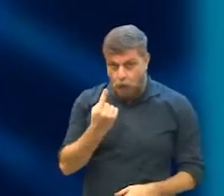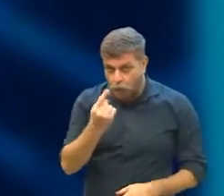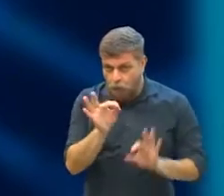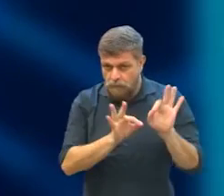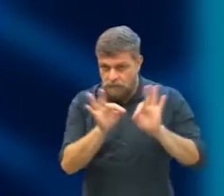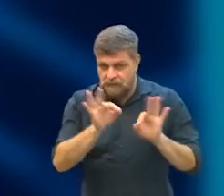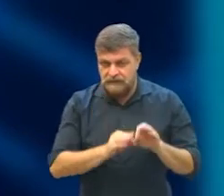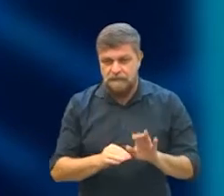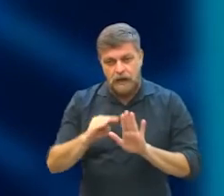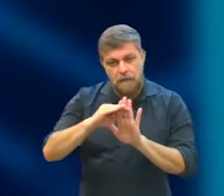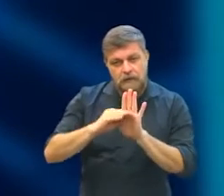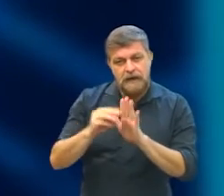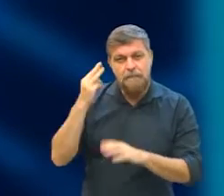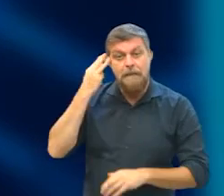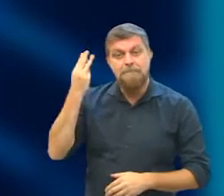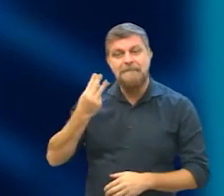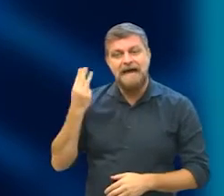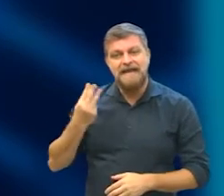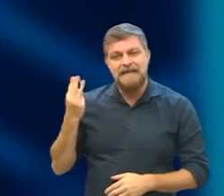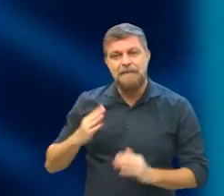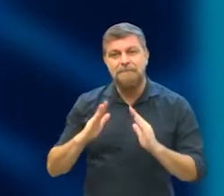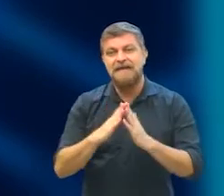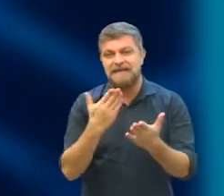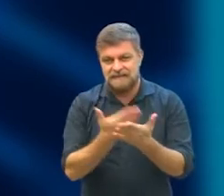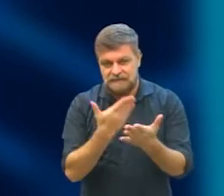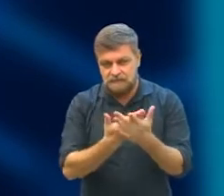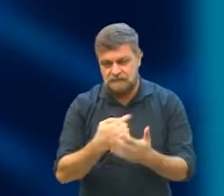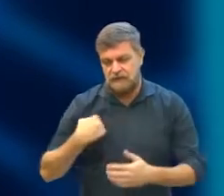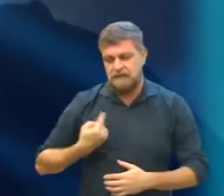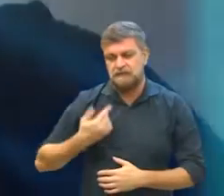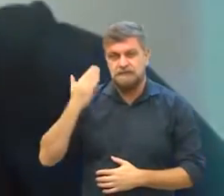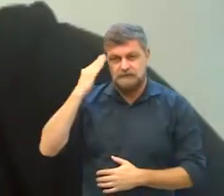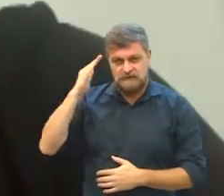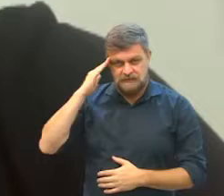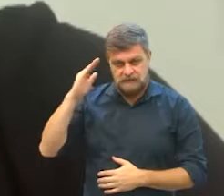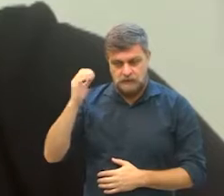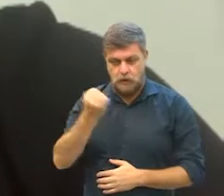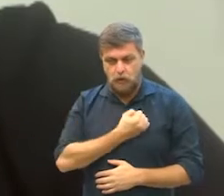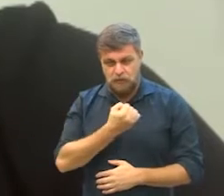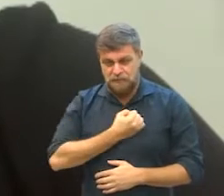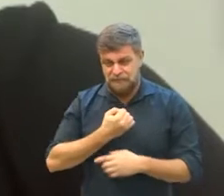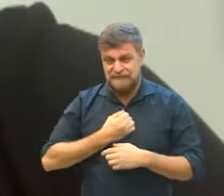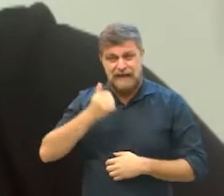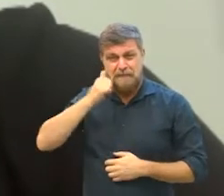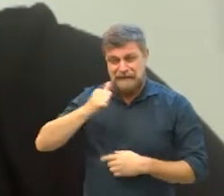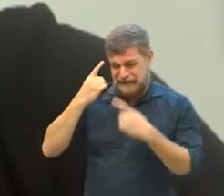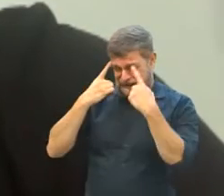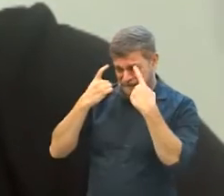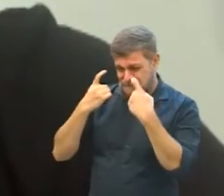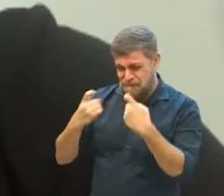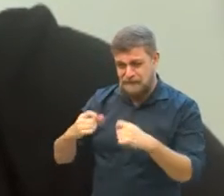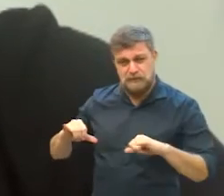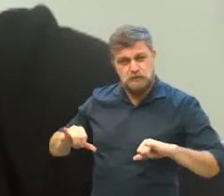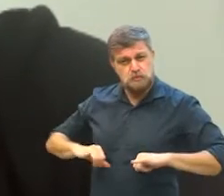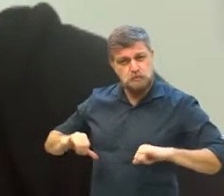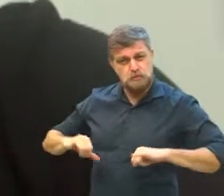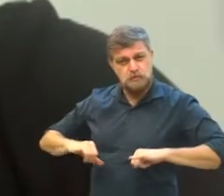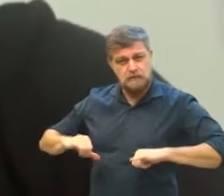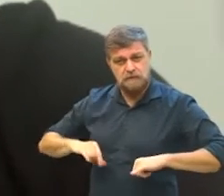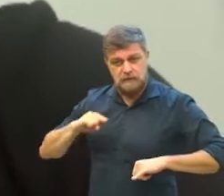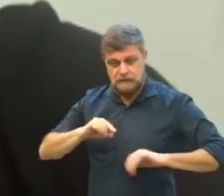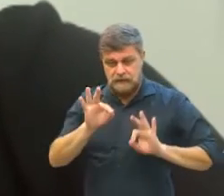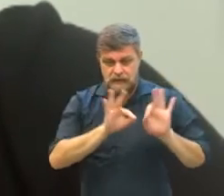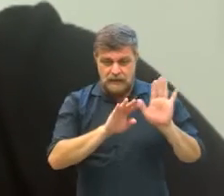Um deles é o programa Maria da Penha na escola. A gente entende que o alto número de violência contra as mulheres